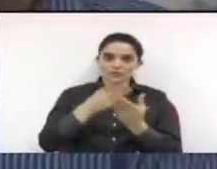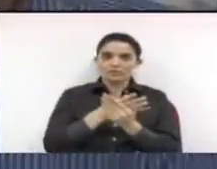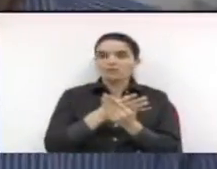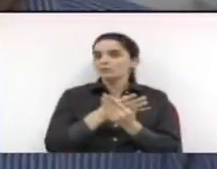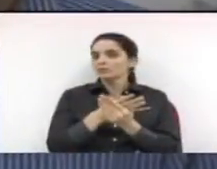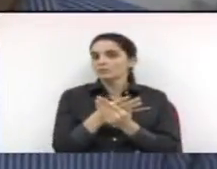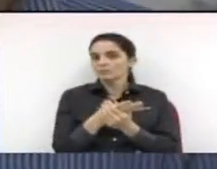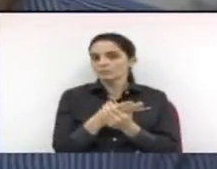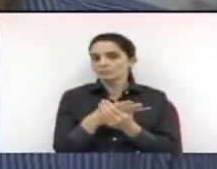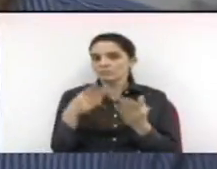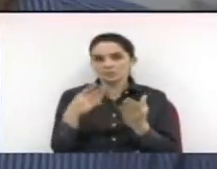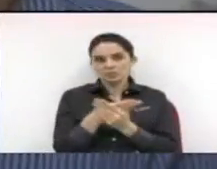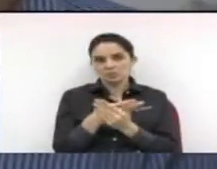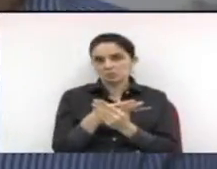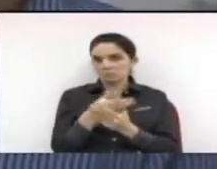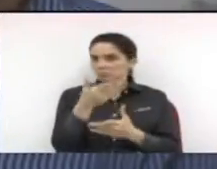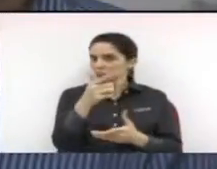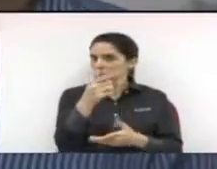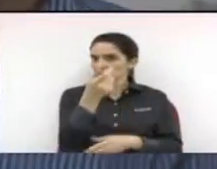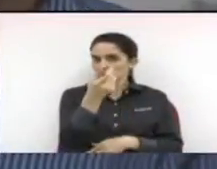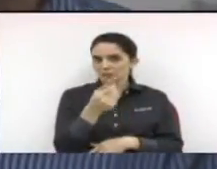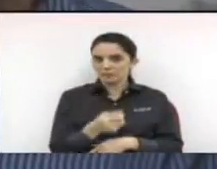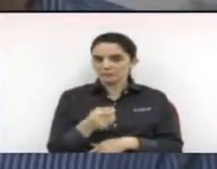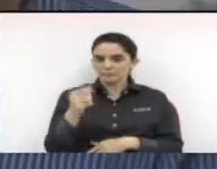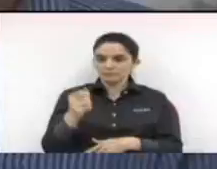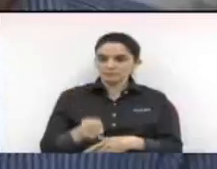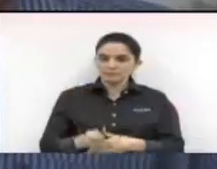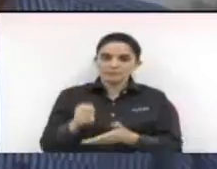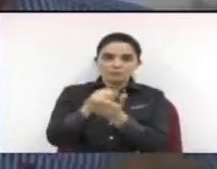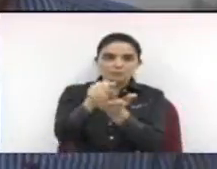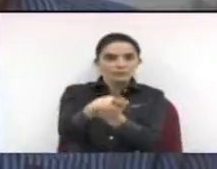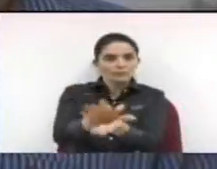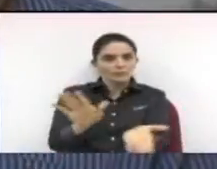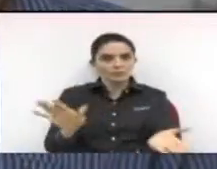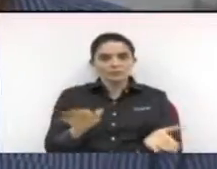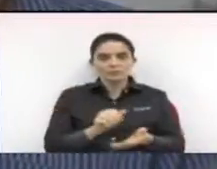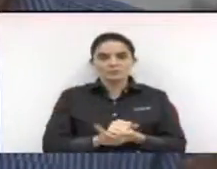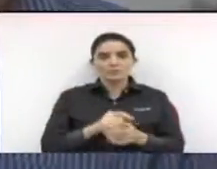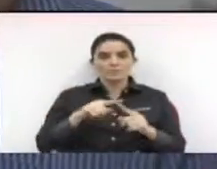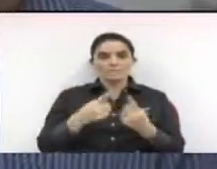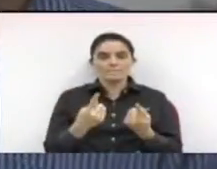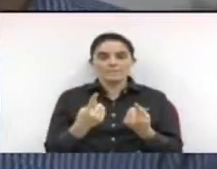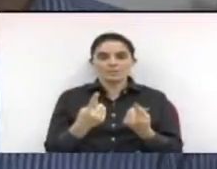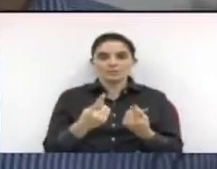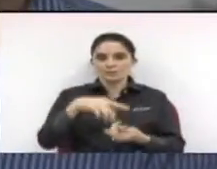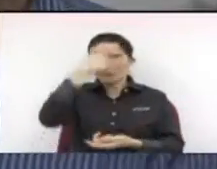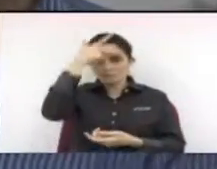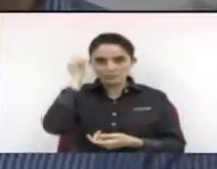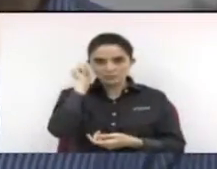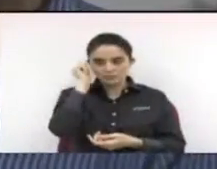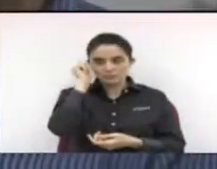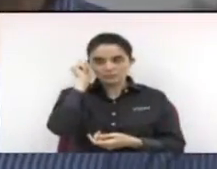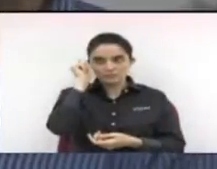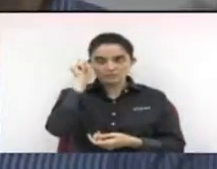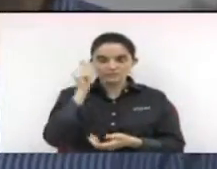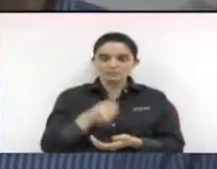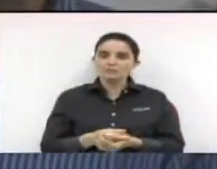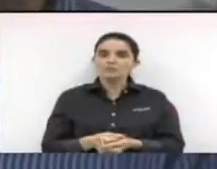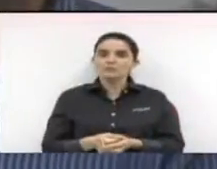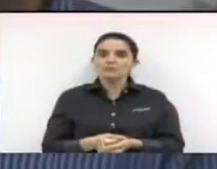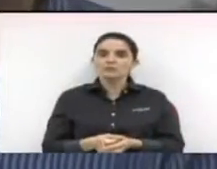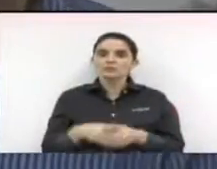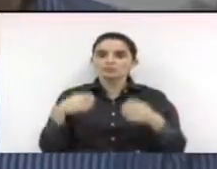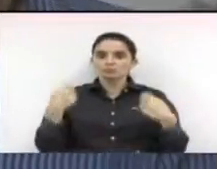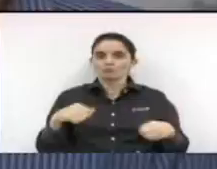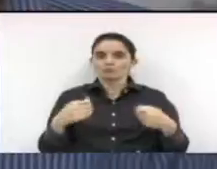Municipal. A Câmara não arrecada, a Câmara não tem o poder de tributar ninguém, mas o Executivo tem que passar um determinado valor